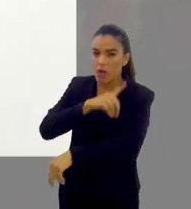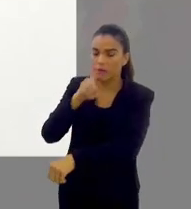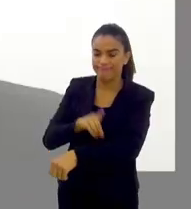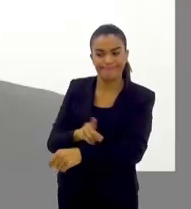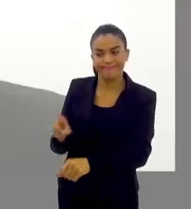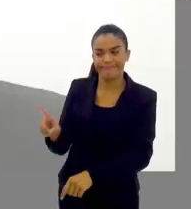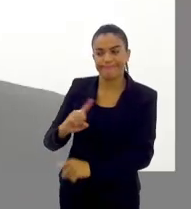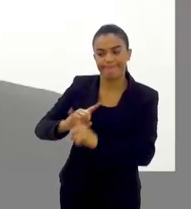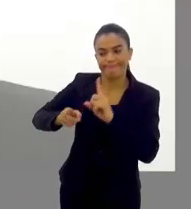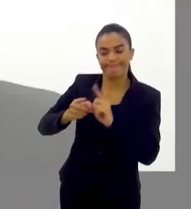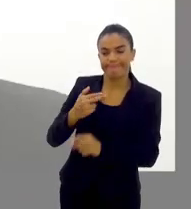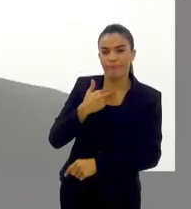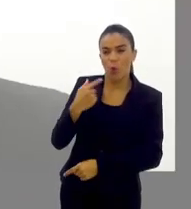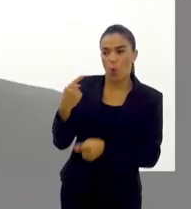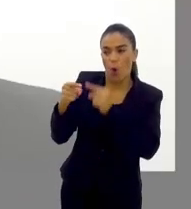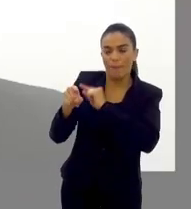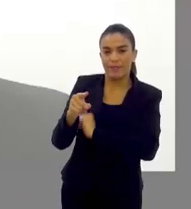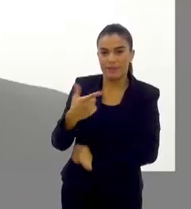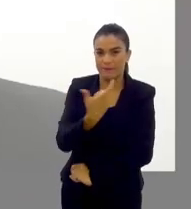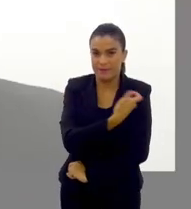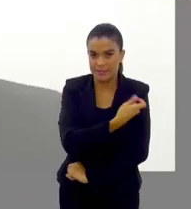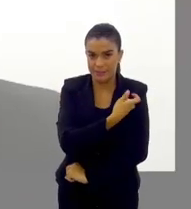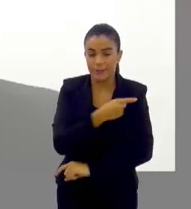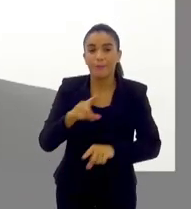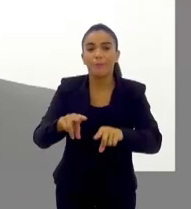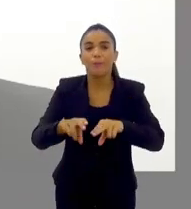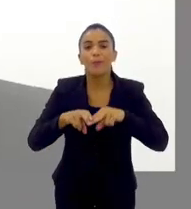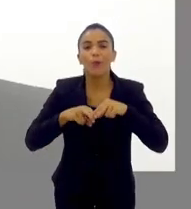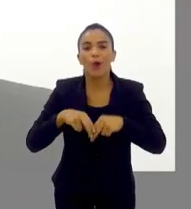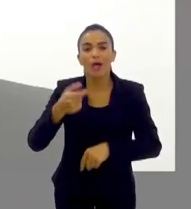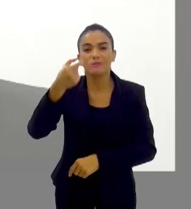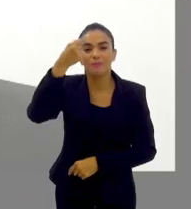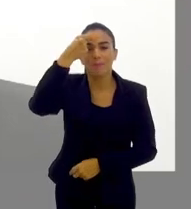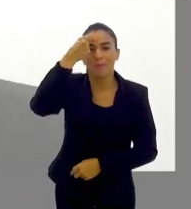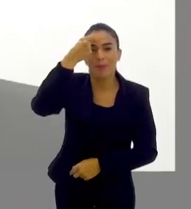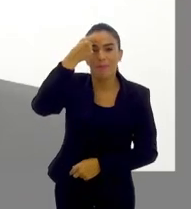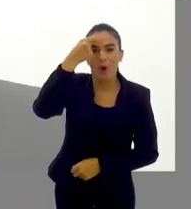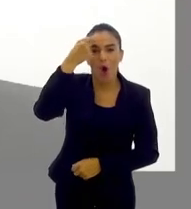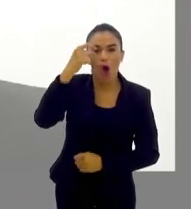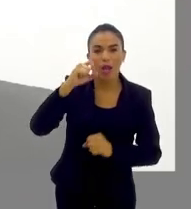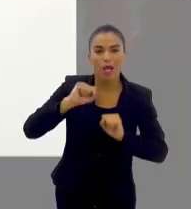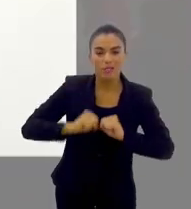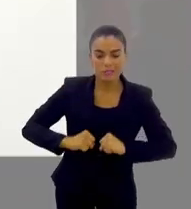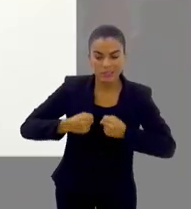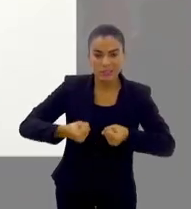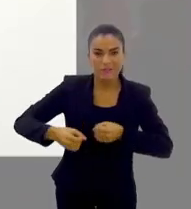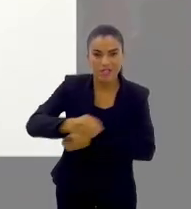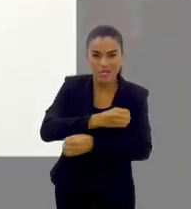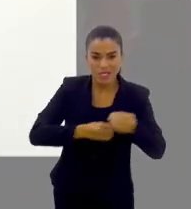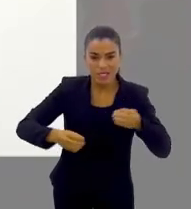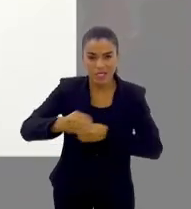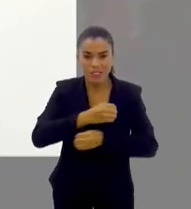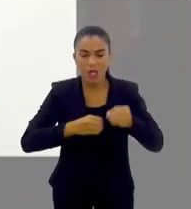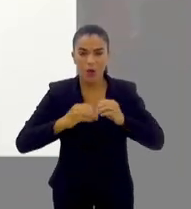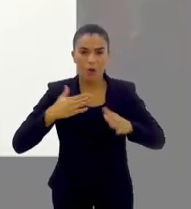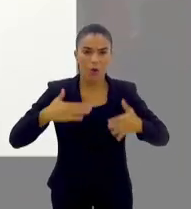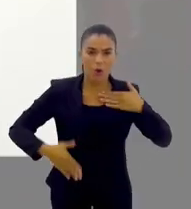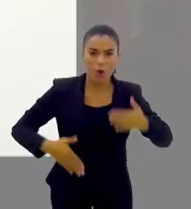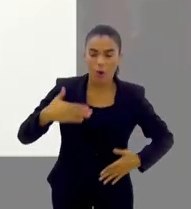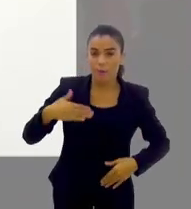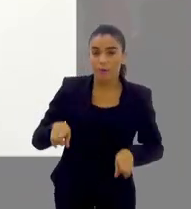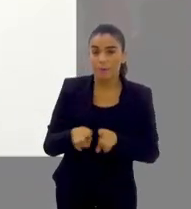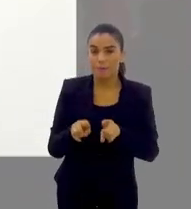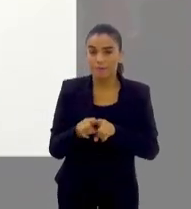deve tomar a vacina, né? Por conta da imunidade, a memória imunológica lá, uma vez que infectado